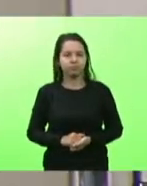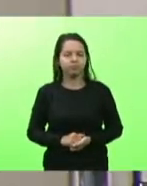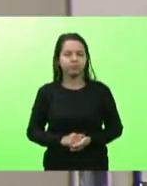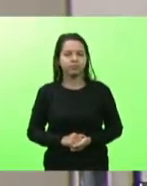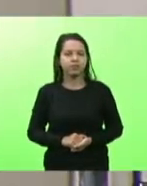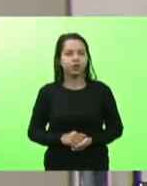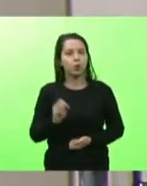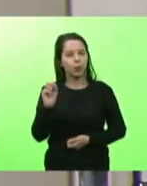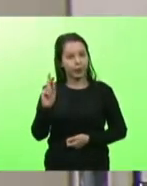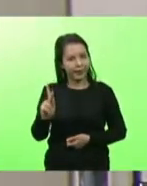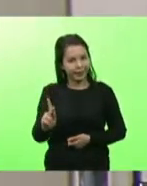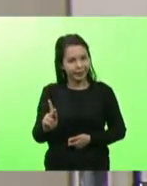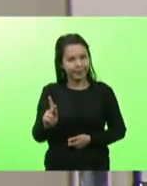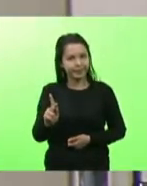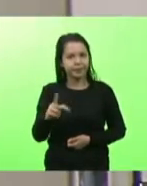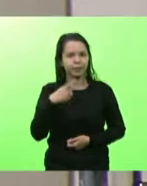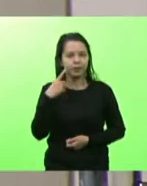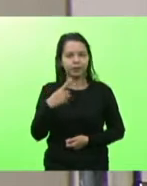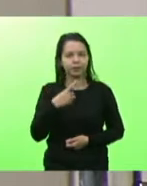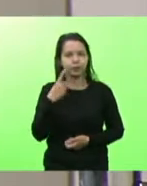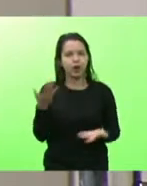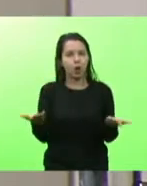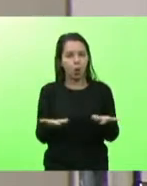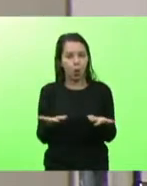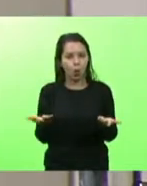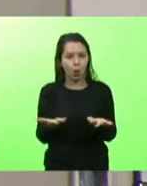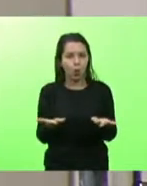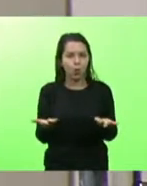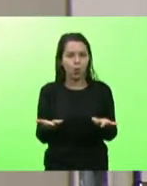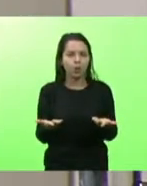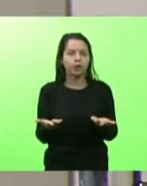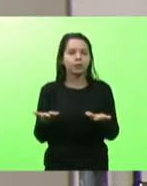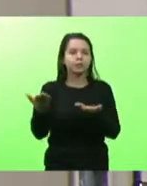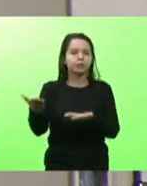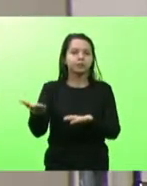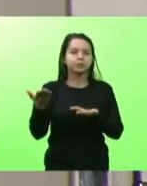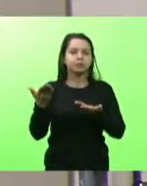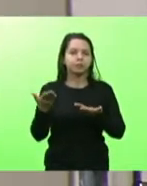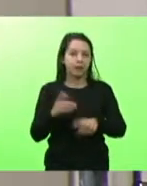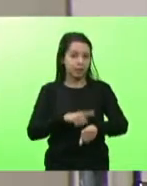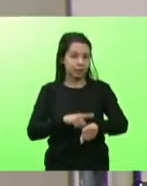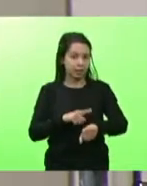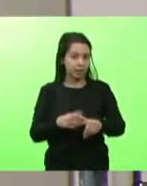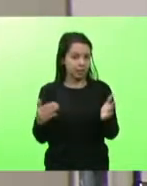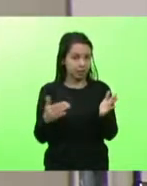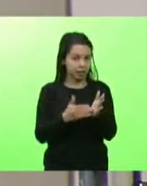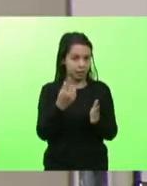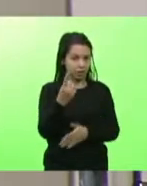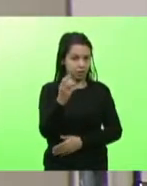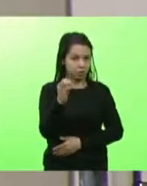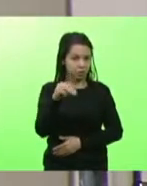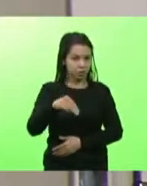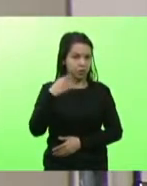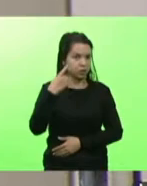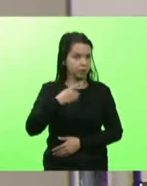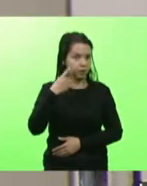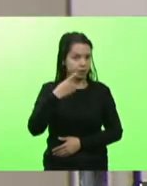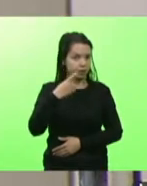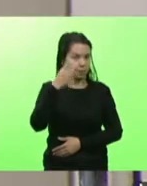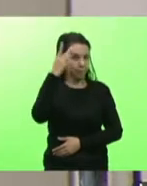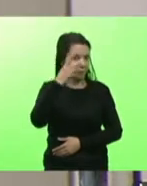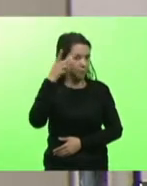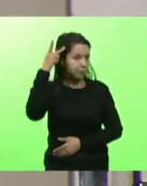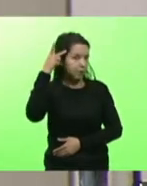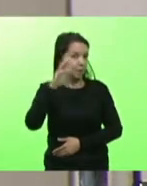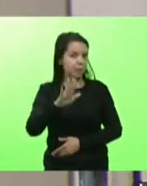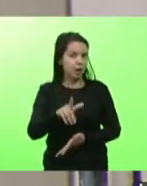Ok, deputados. Próximo orador, em breves comunicações, pelo tempo de até 10 minutos, deputada Paulinha, mas